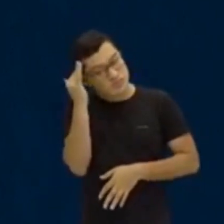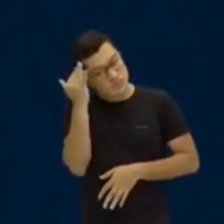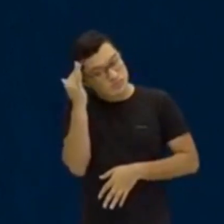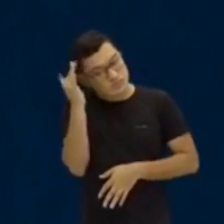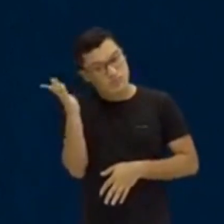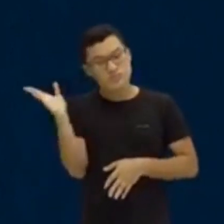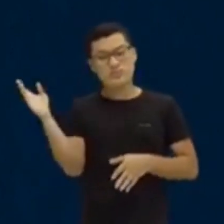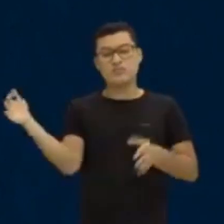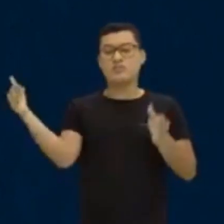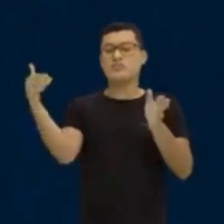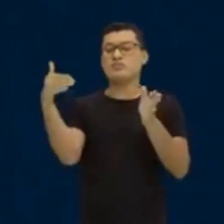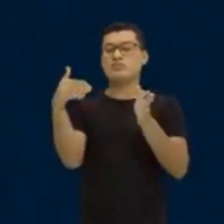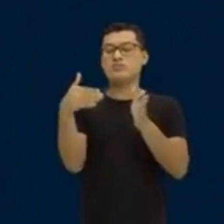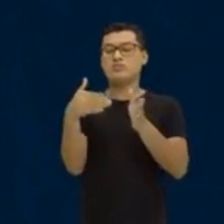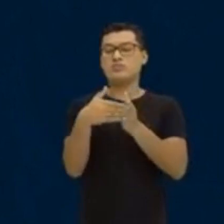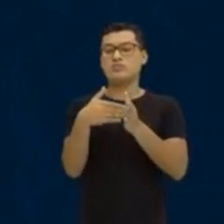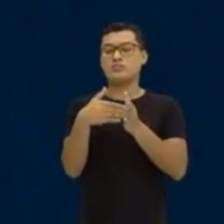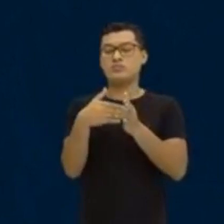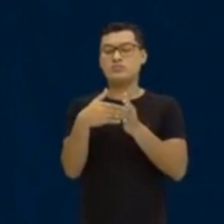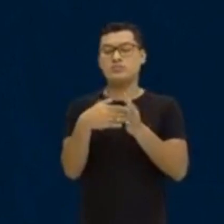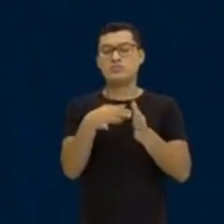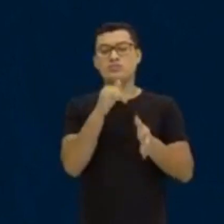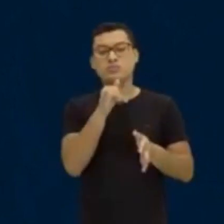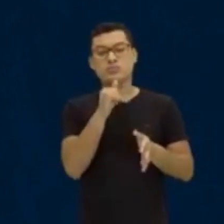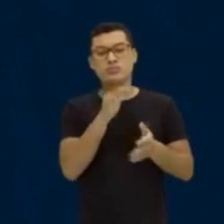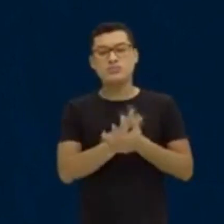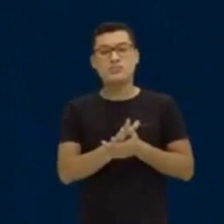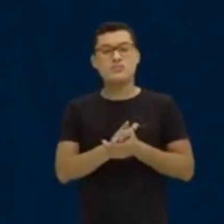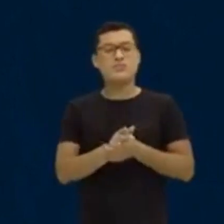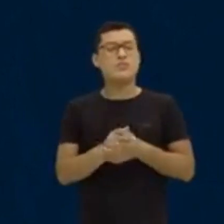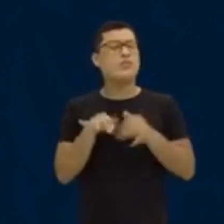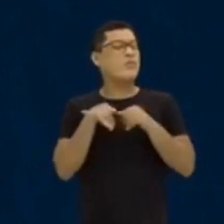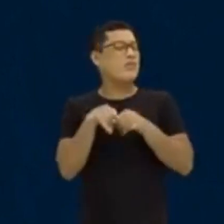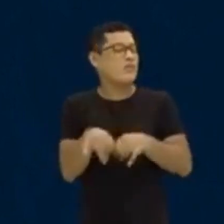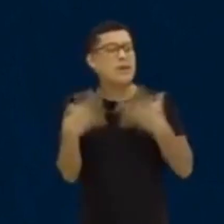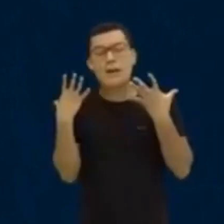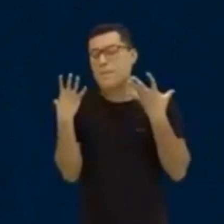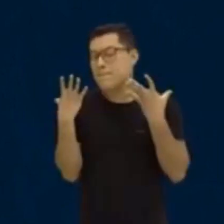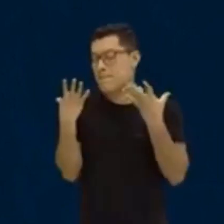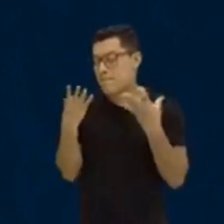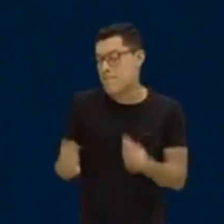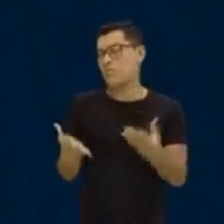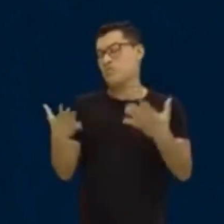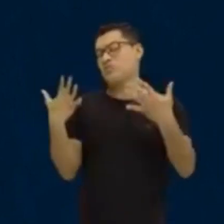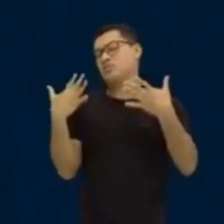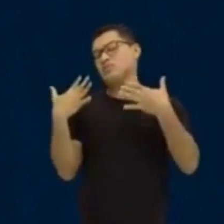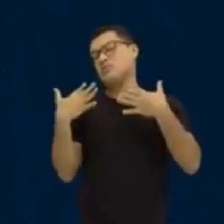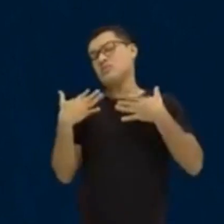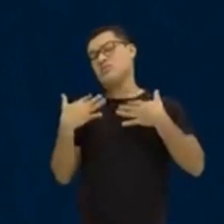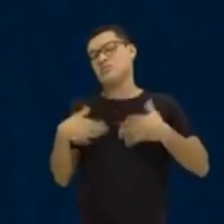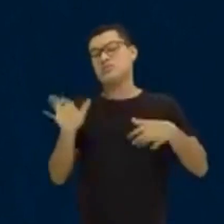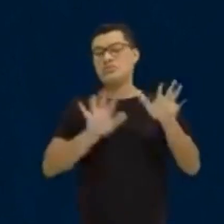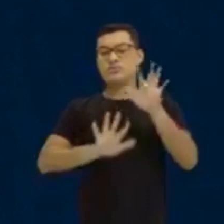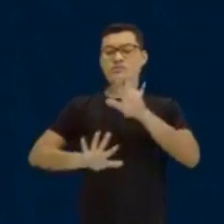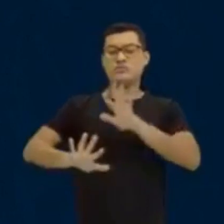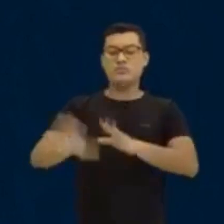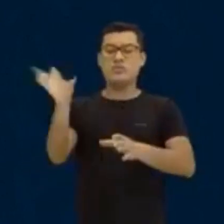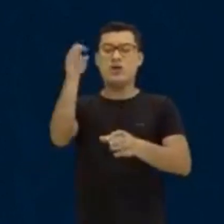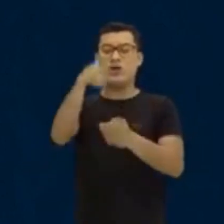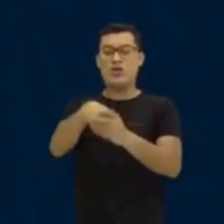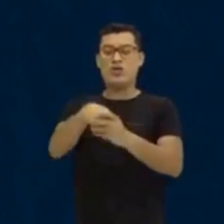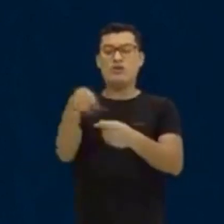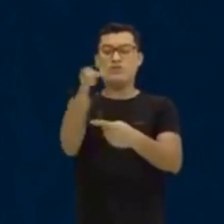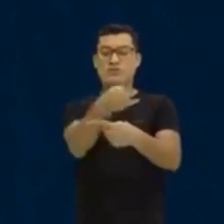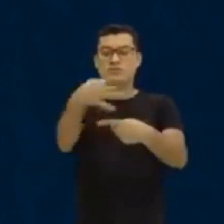último exemplo do 5, aqui vai ficar muito, mas muito tranquilo. Olha lá. Já vou colocar a fração aqui.